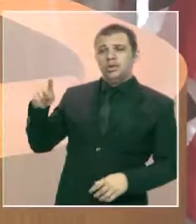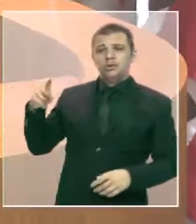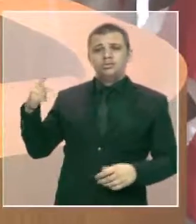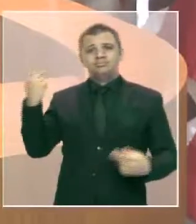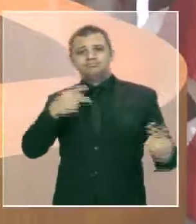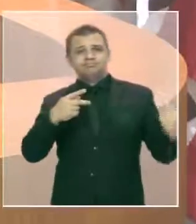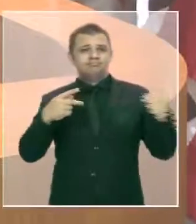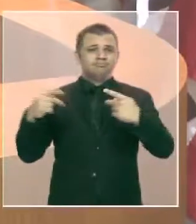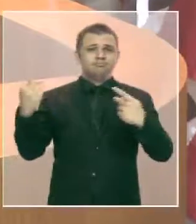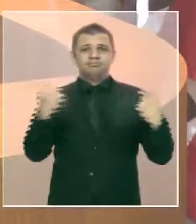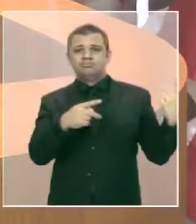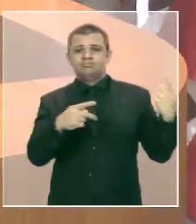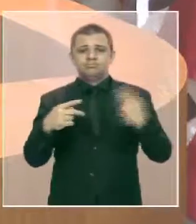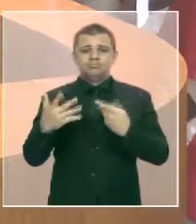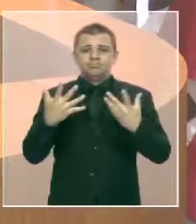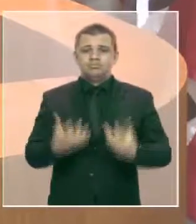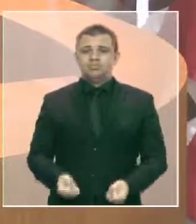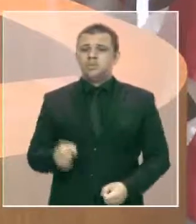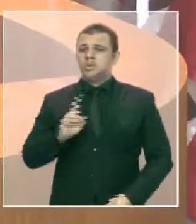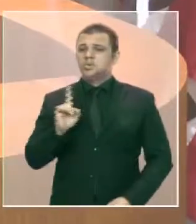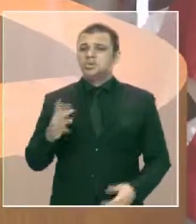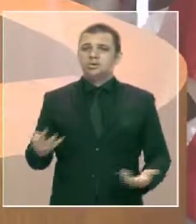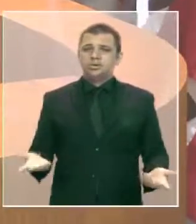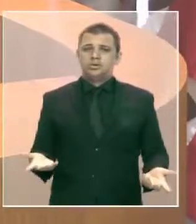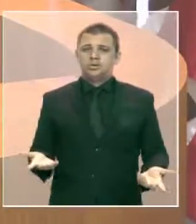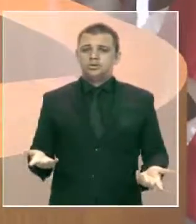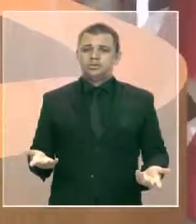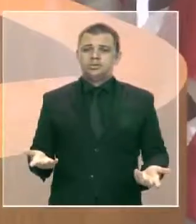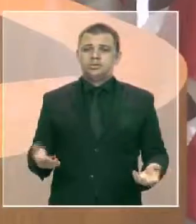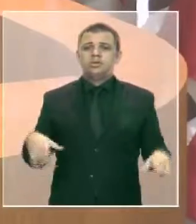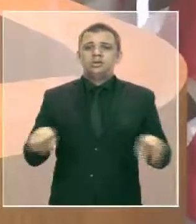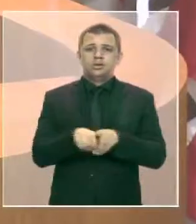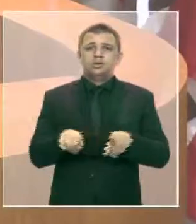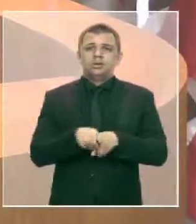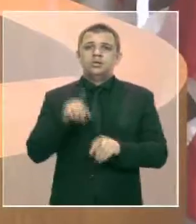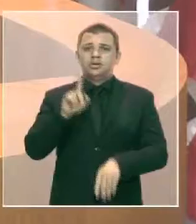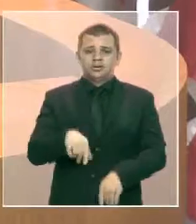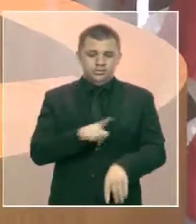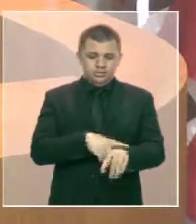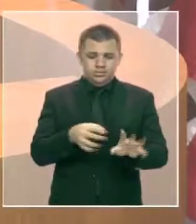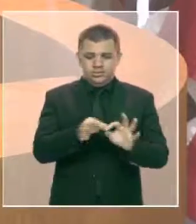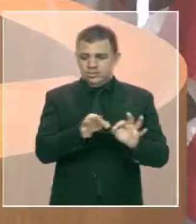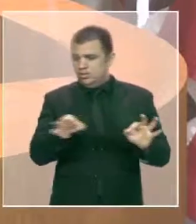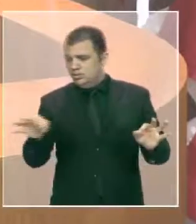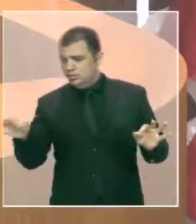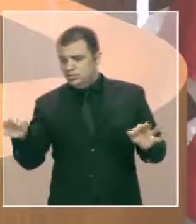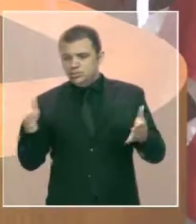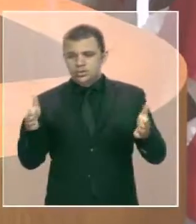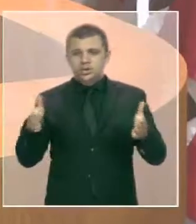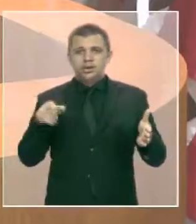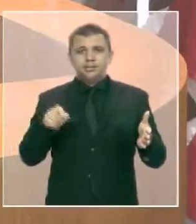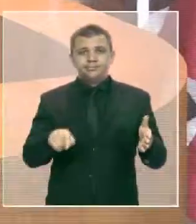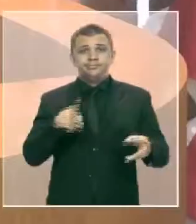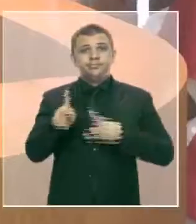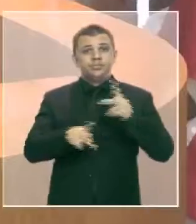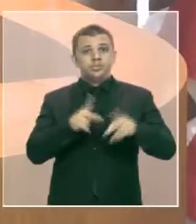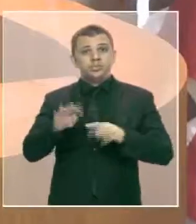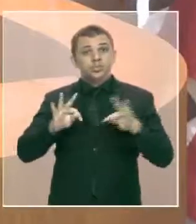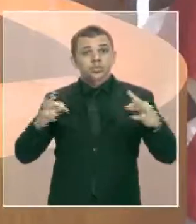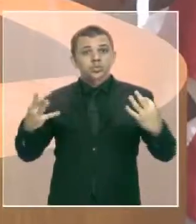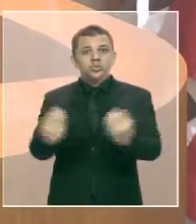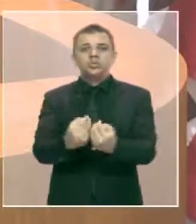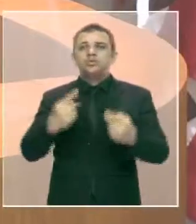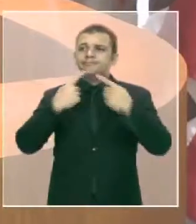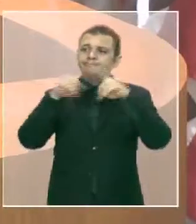a Prefeitura de Ribamar. E é um trecho que a população tem reclamado e muito, e não